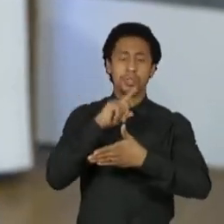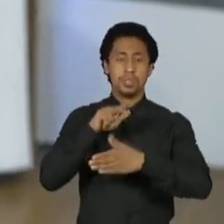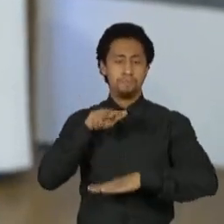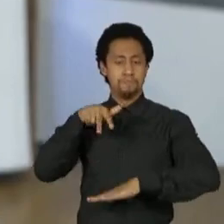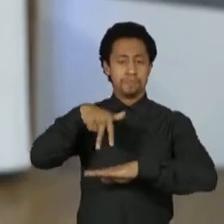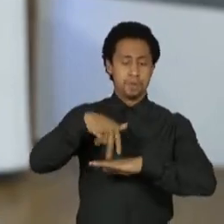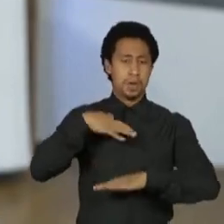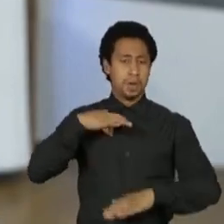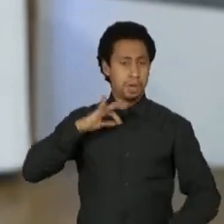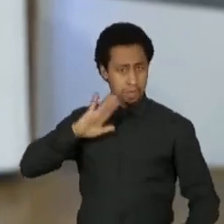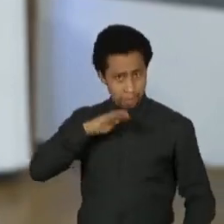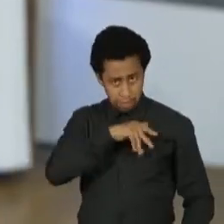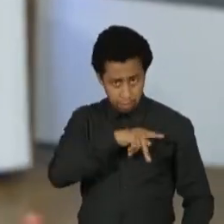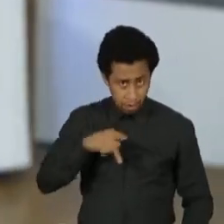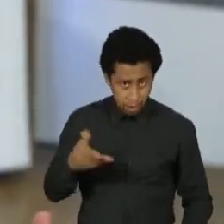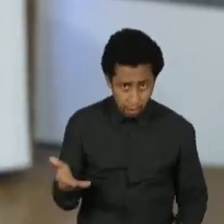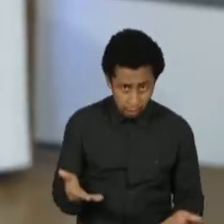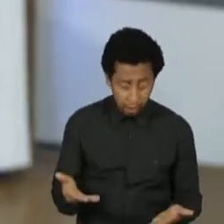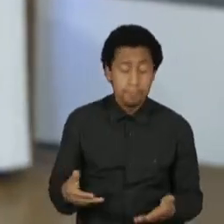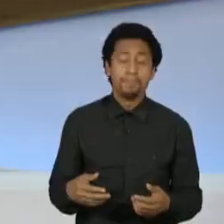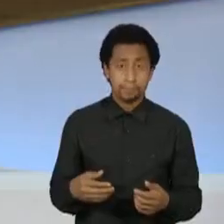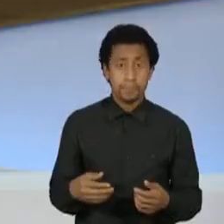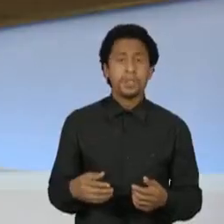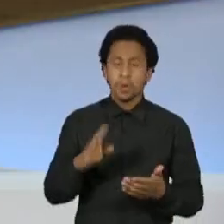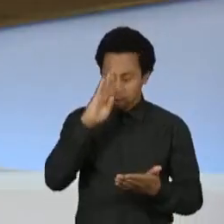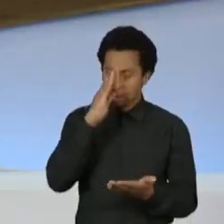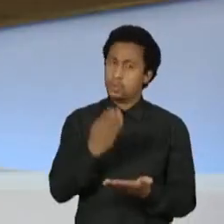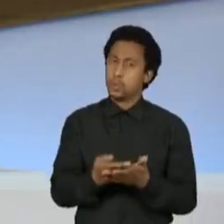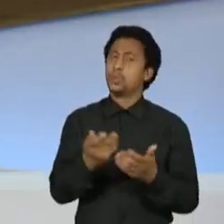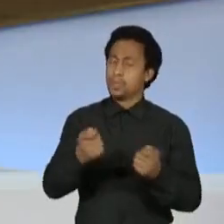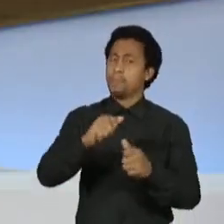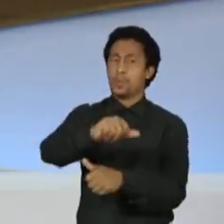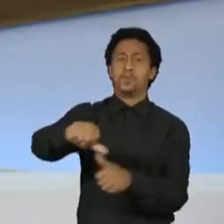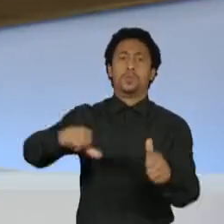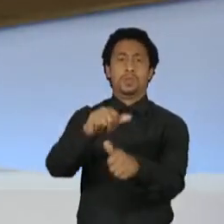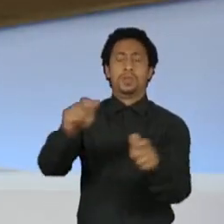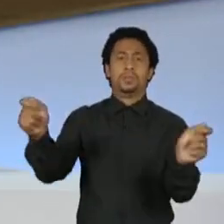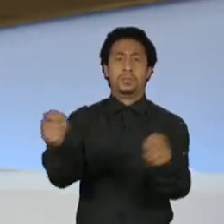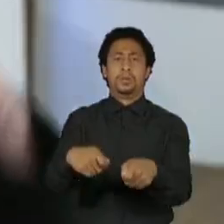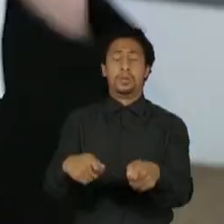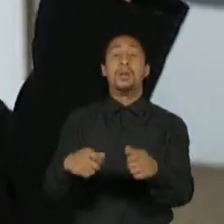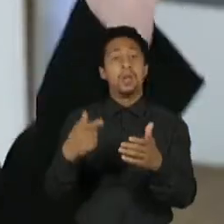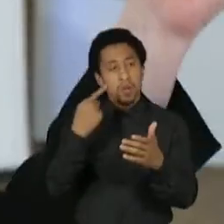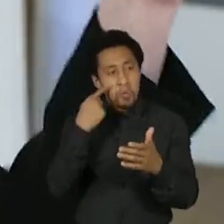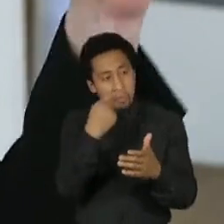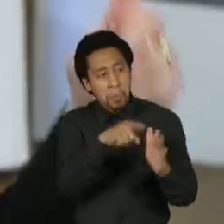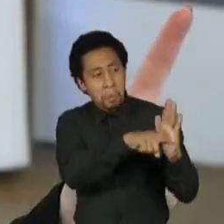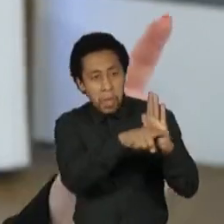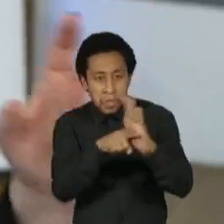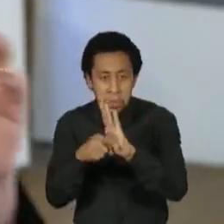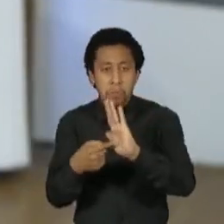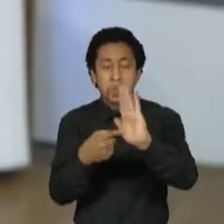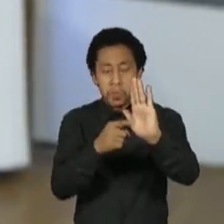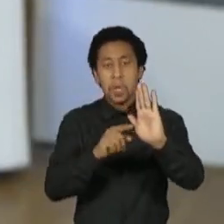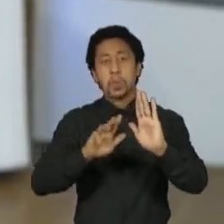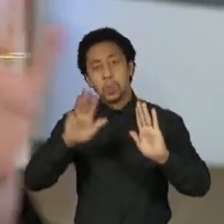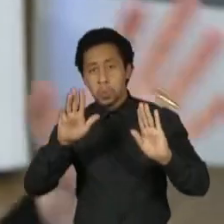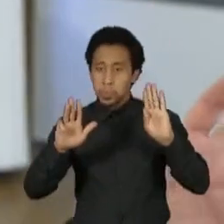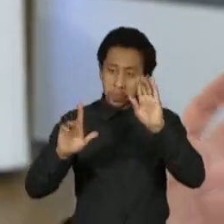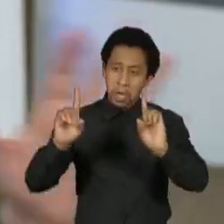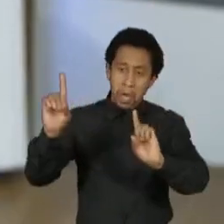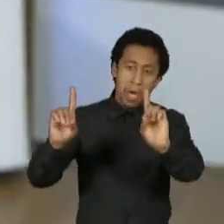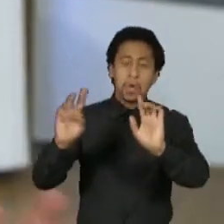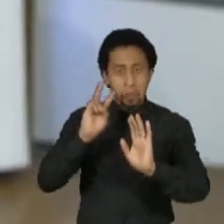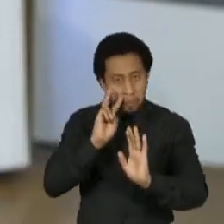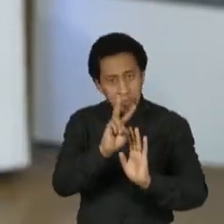condições de virar esse jogo, eu sei das pesquisas que estão aí, mas do meu grau de desconhecimento, da rejeição dos dois candidatos, essa é uma